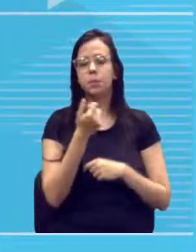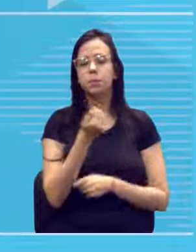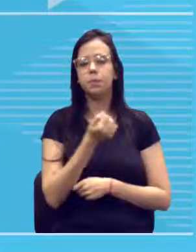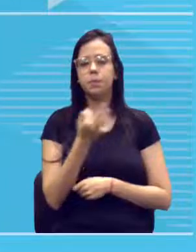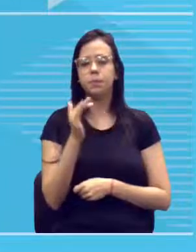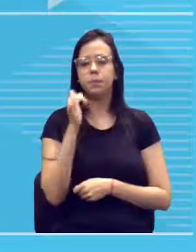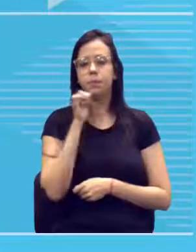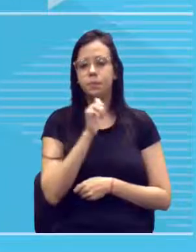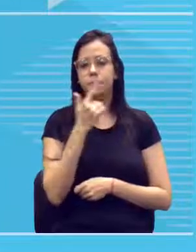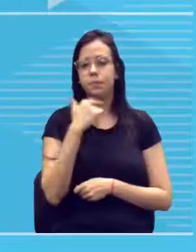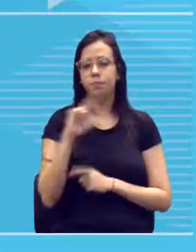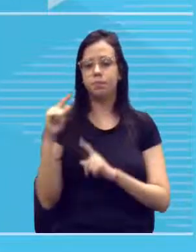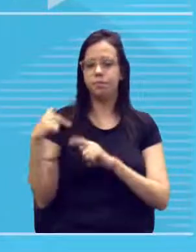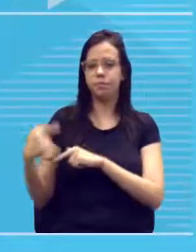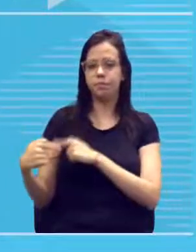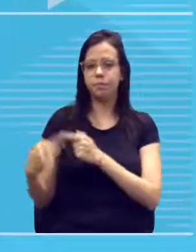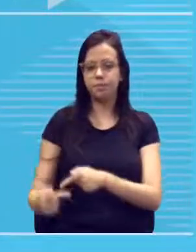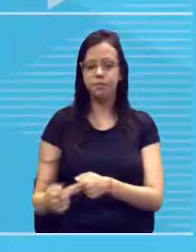gerações.